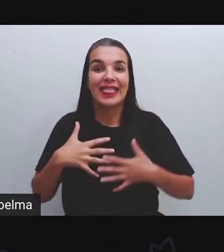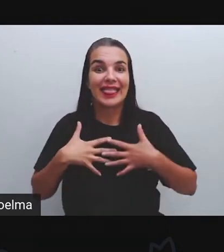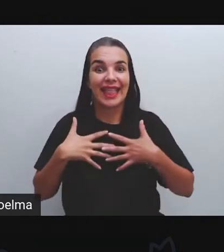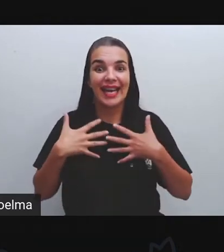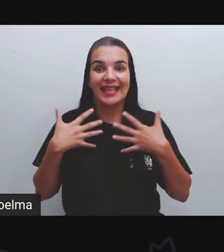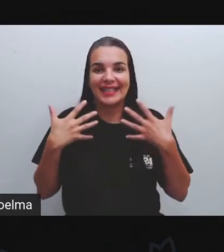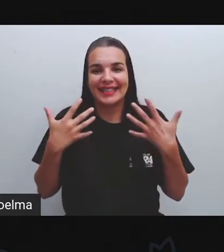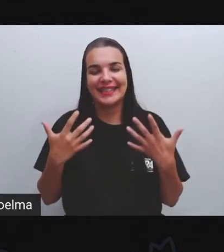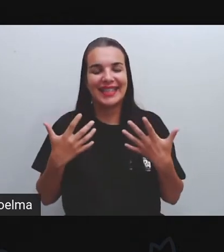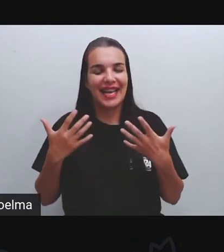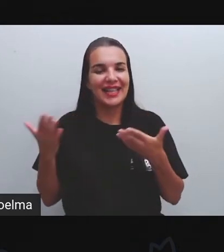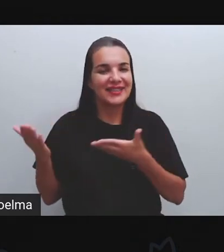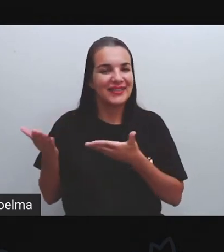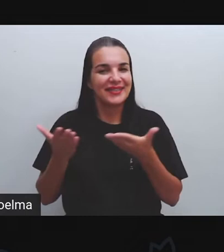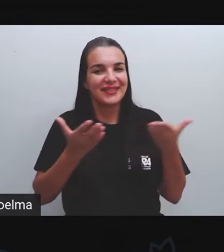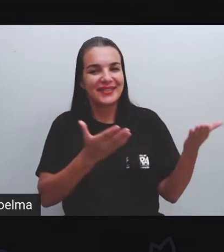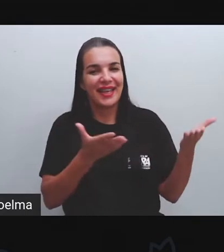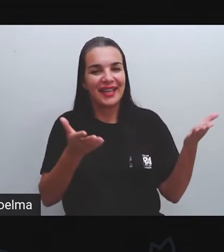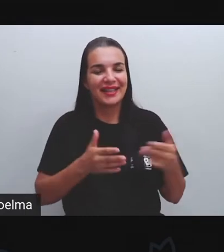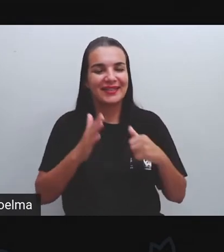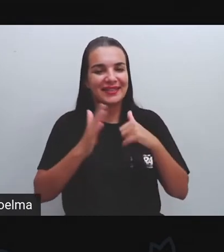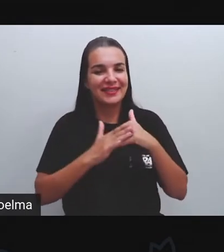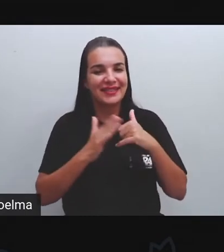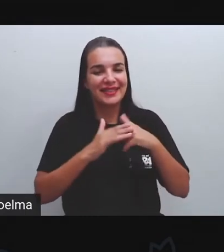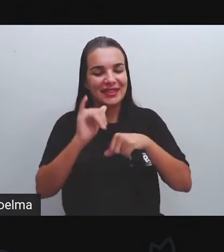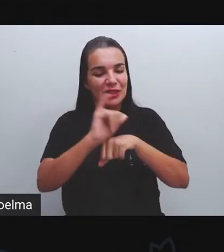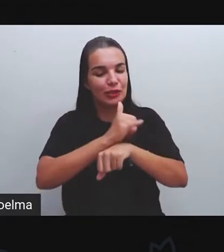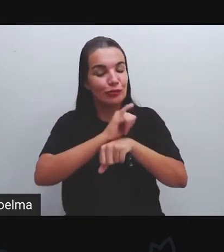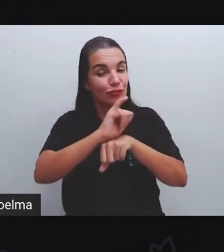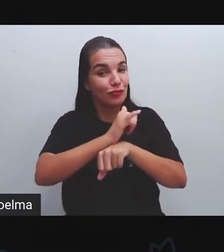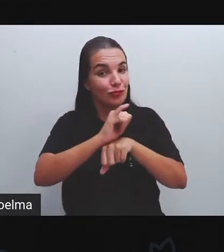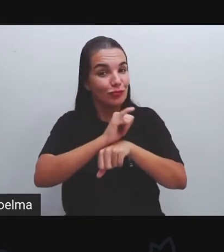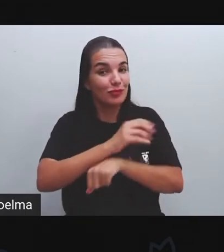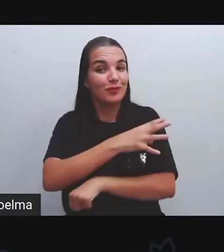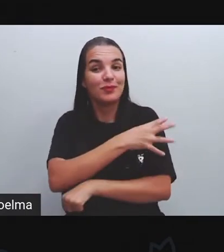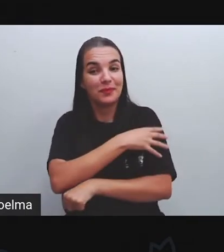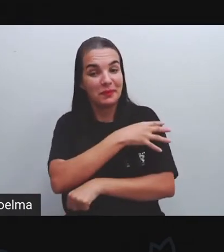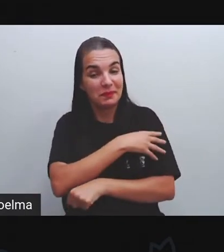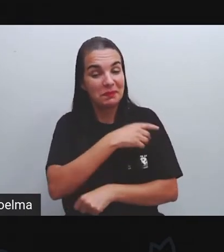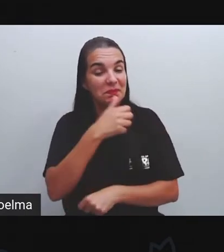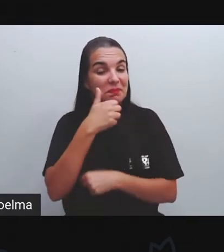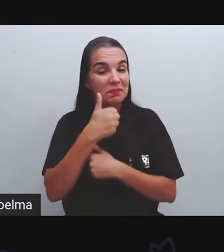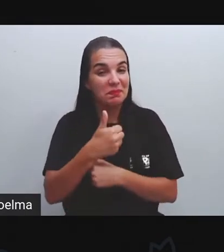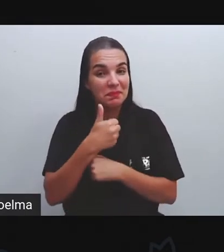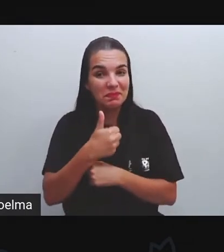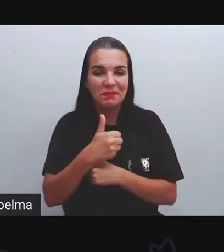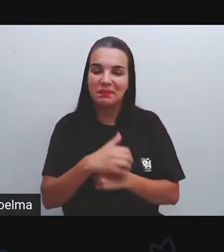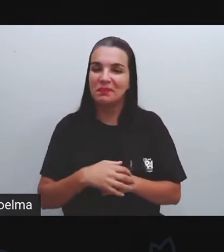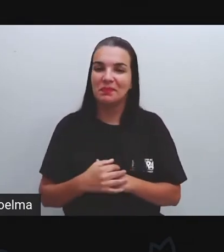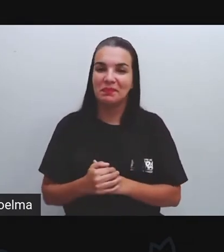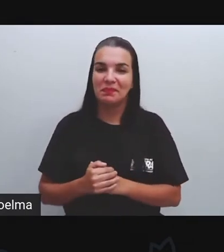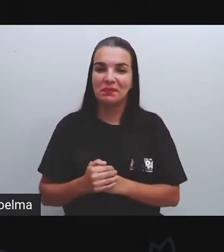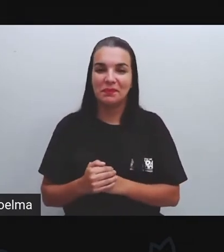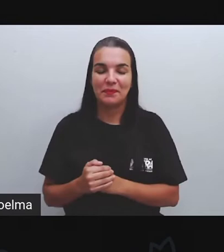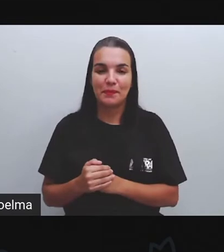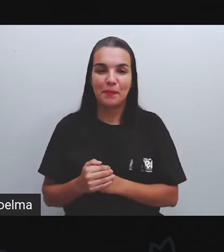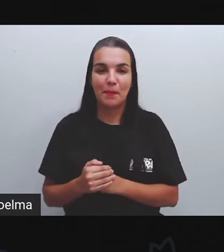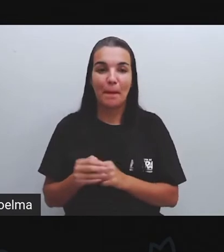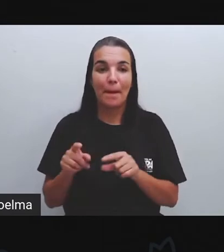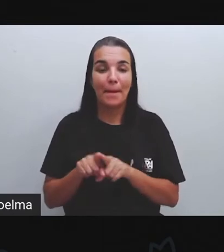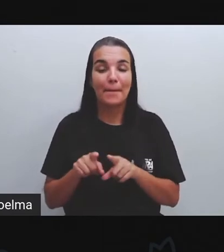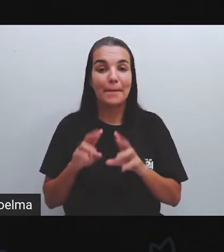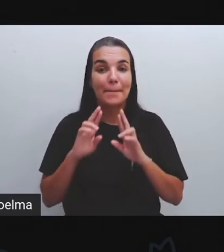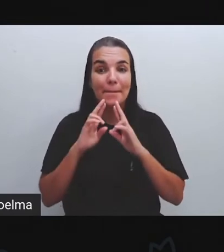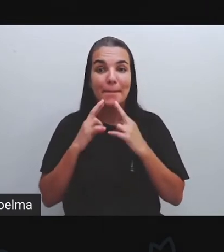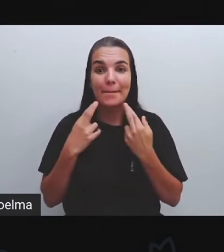enorme alegria que a gente recebe vocês aqui no nosso canal, nossos quartos anos aí, né? E nós estamos